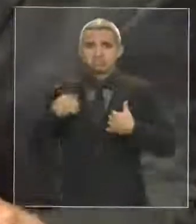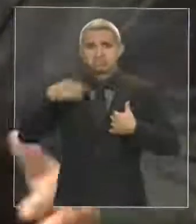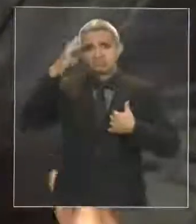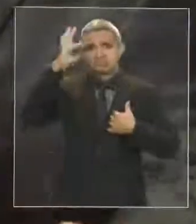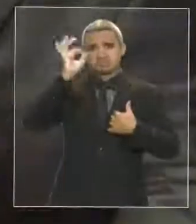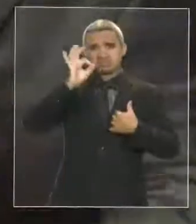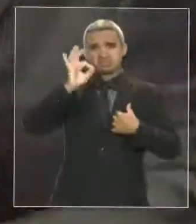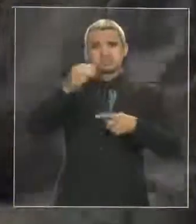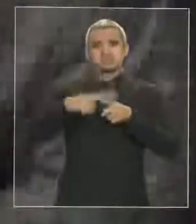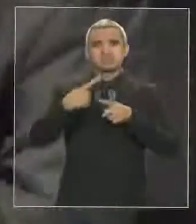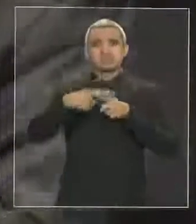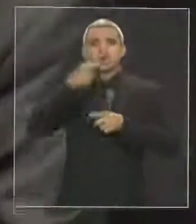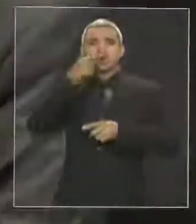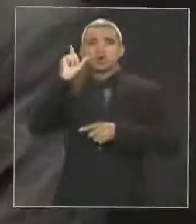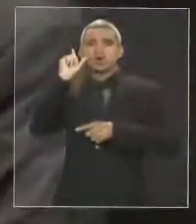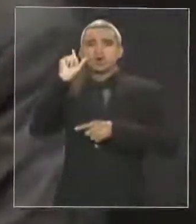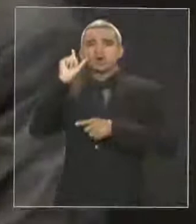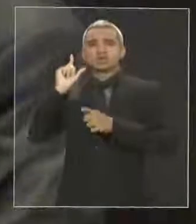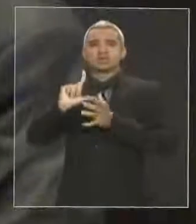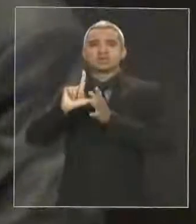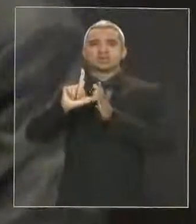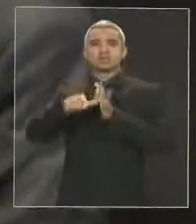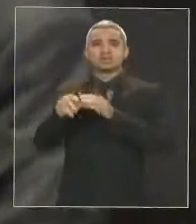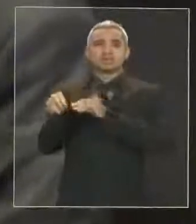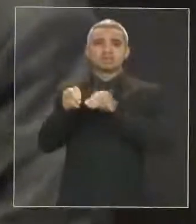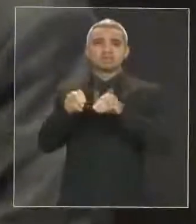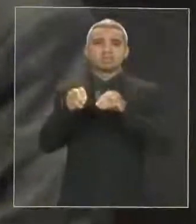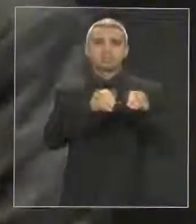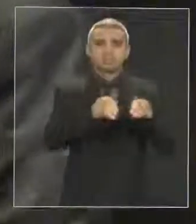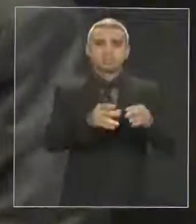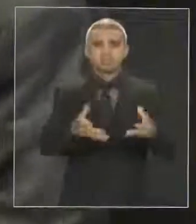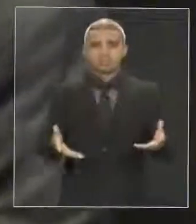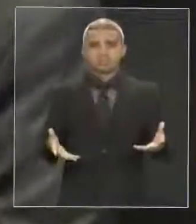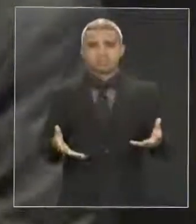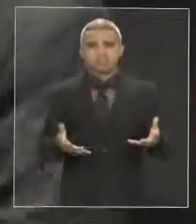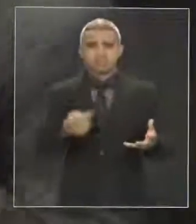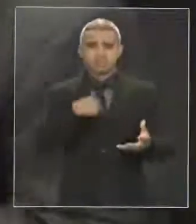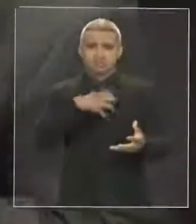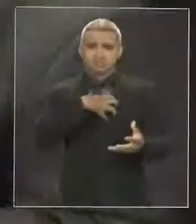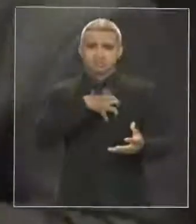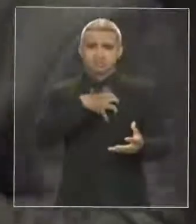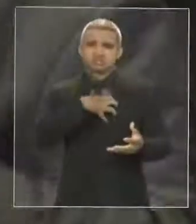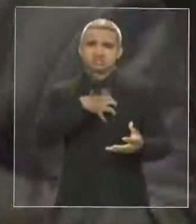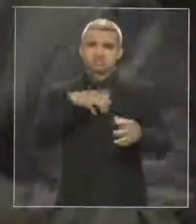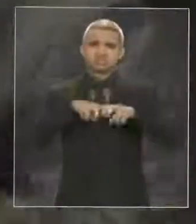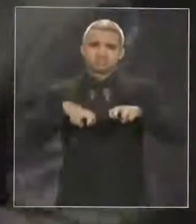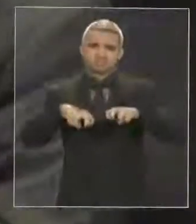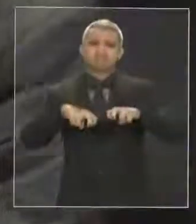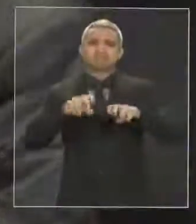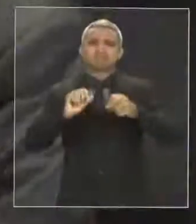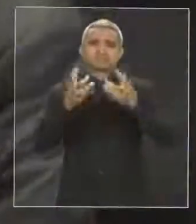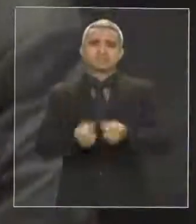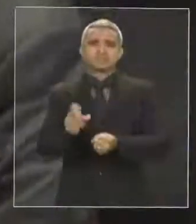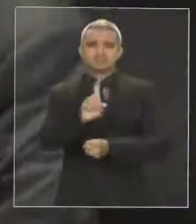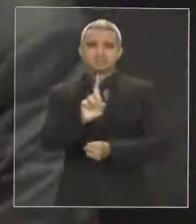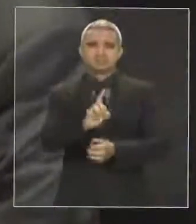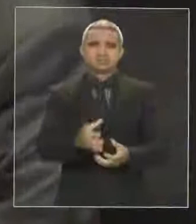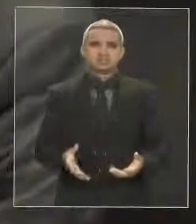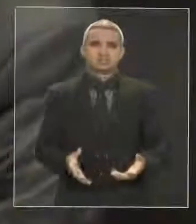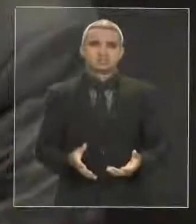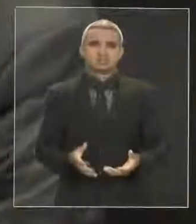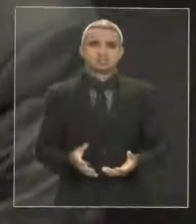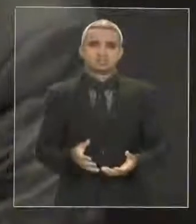novo com certeza vai vetar essa informação. O que eu acho triste disso? Eu tenho certeza, pelo que eu conheço do Filipe Camarão,